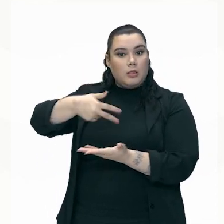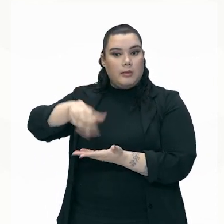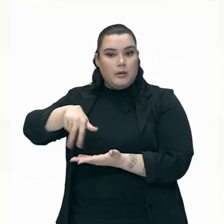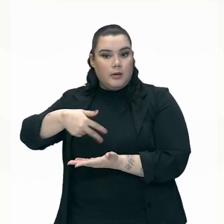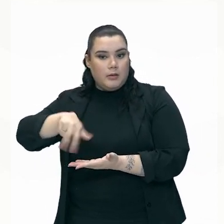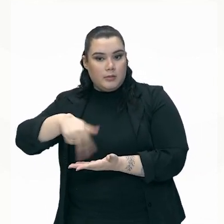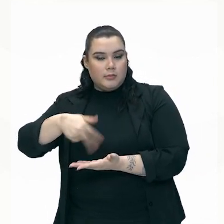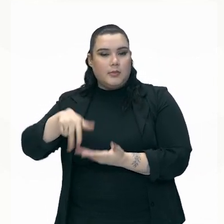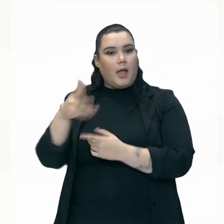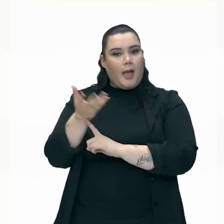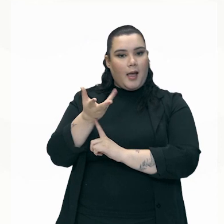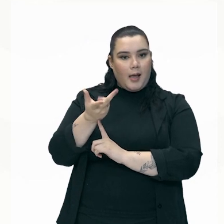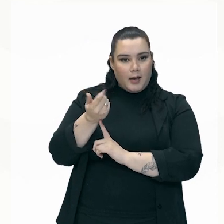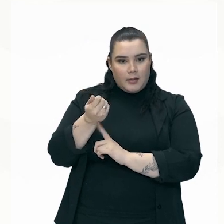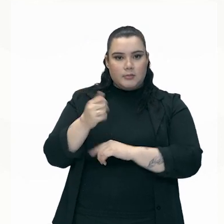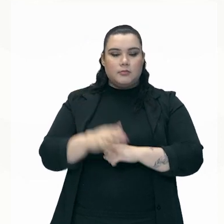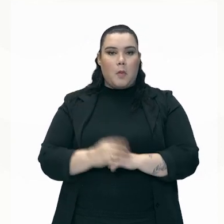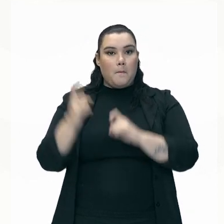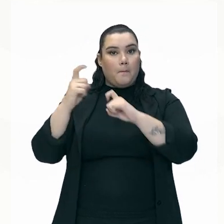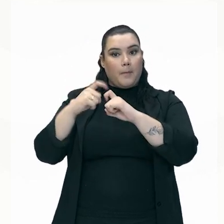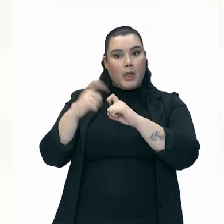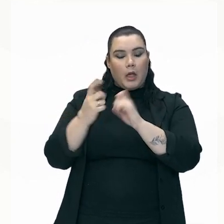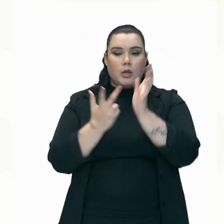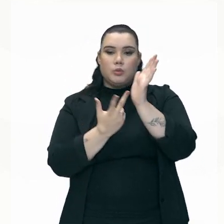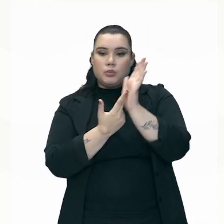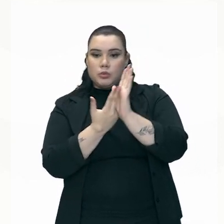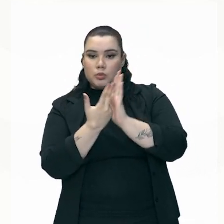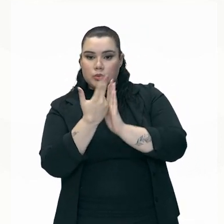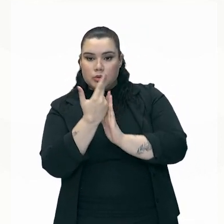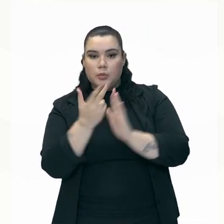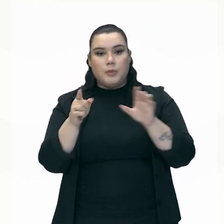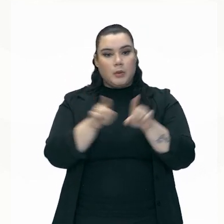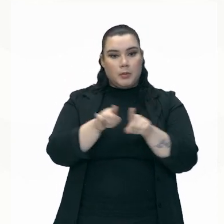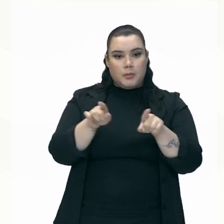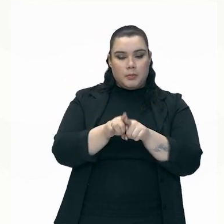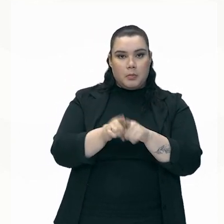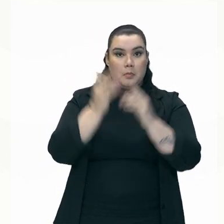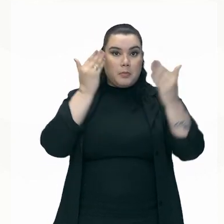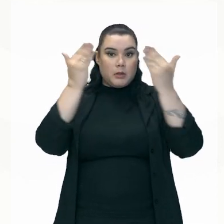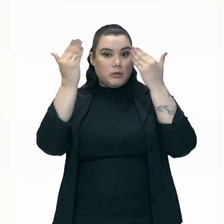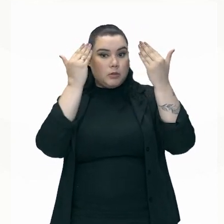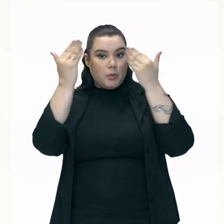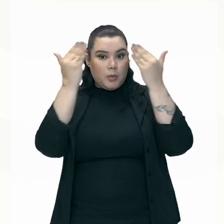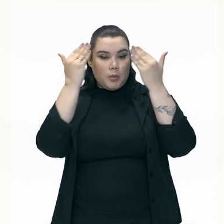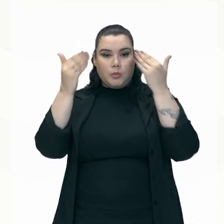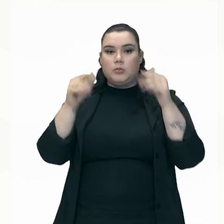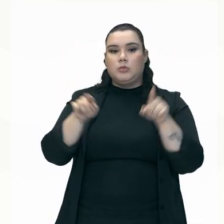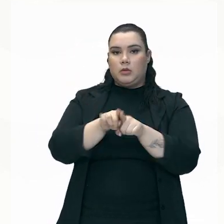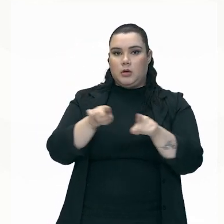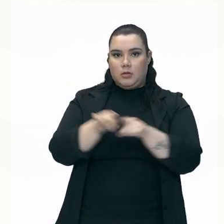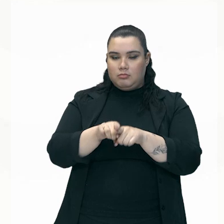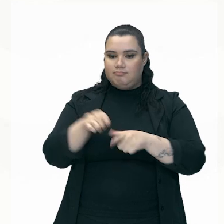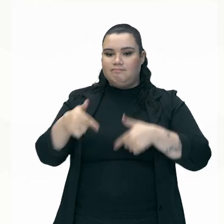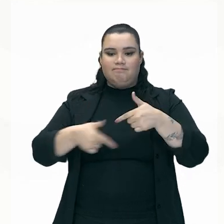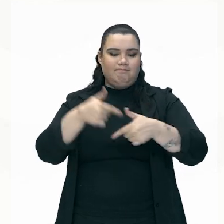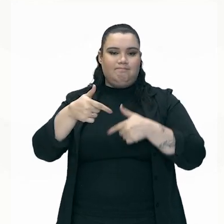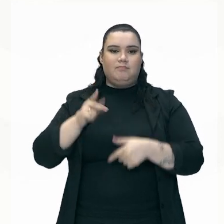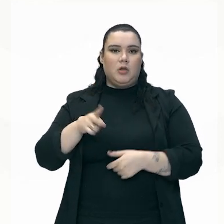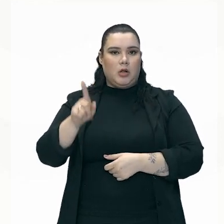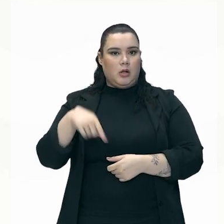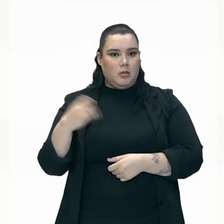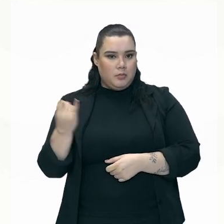né, que é arte, alguns médicos e cirurgiões, né, psicólogos, é um tipo de serviço que é muito